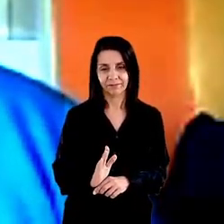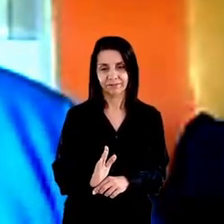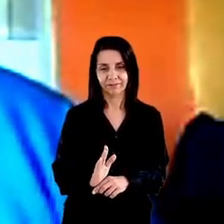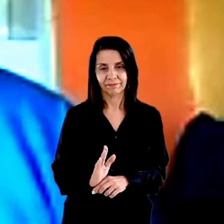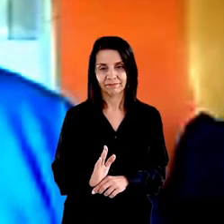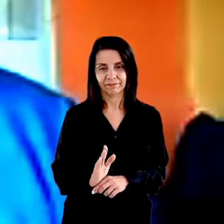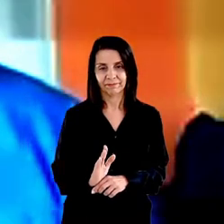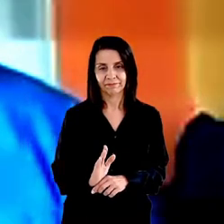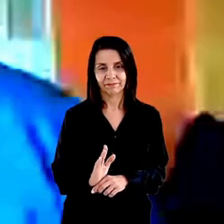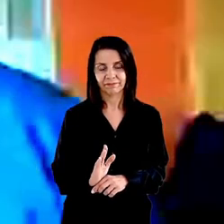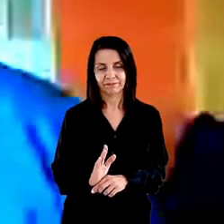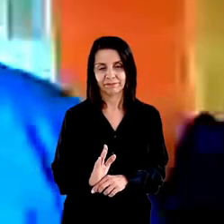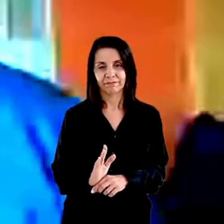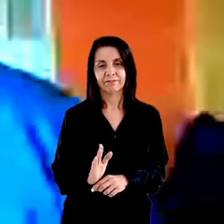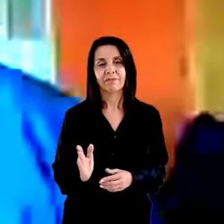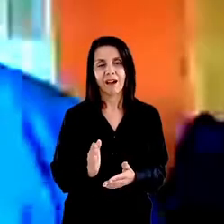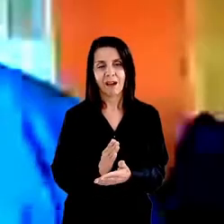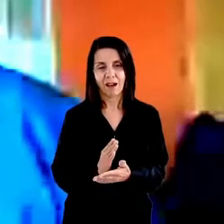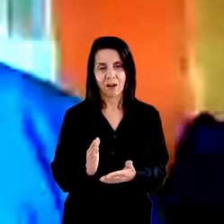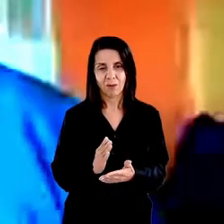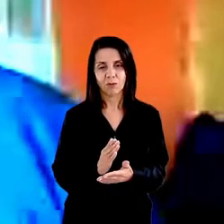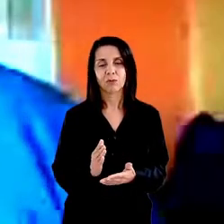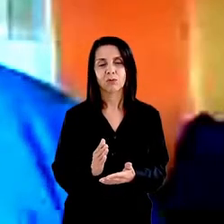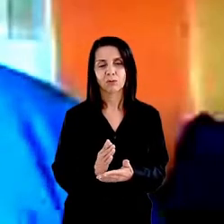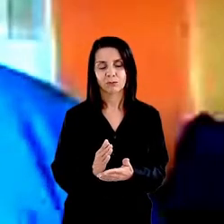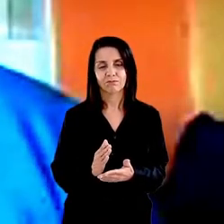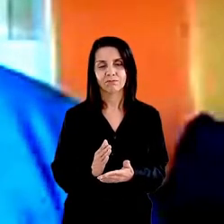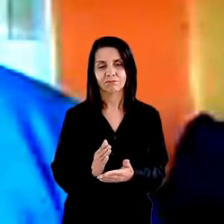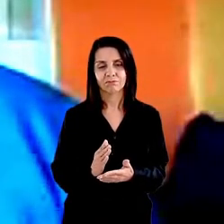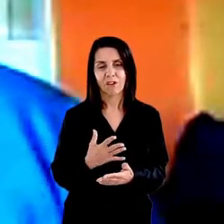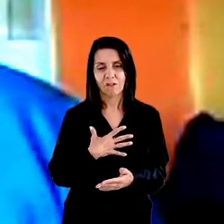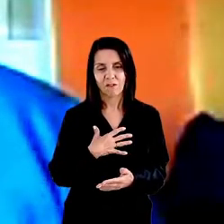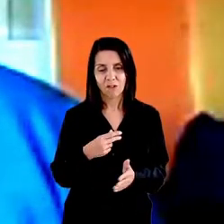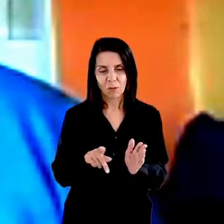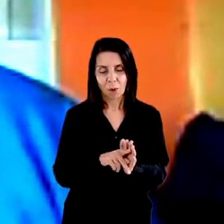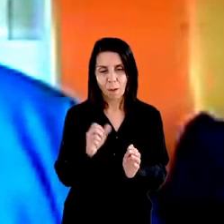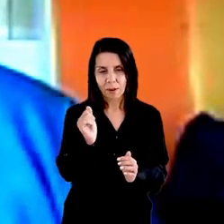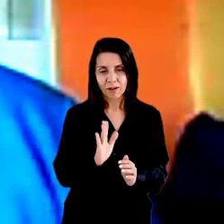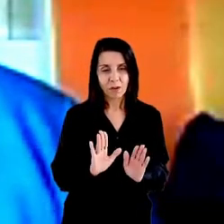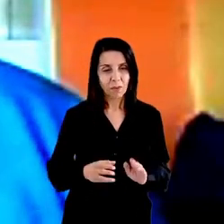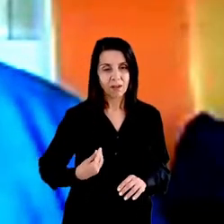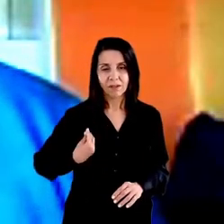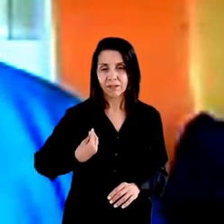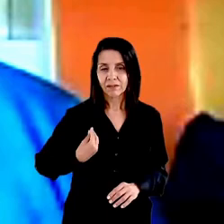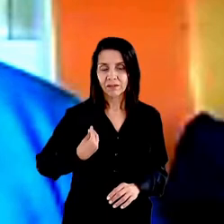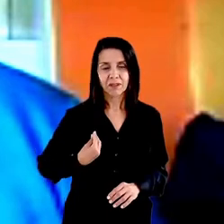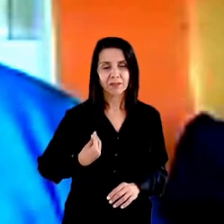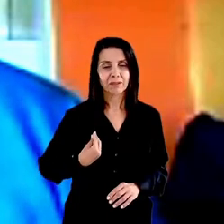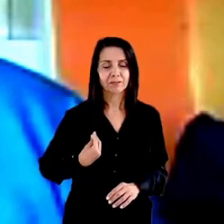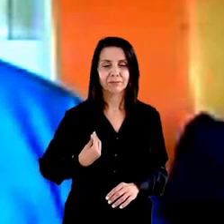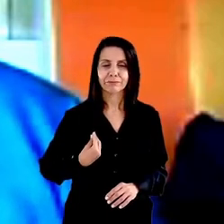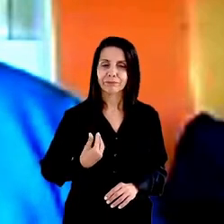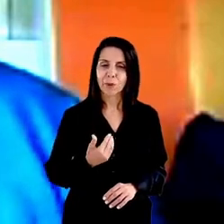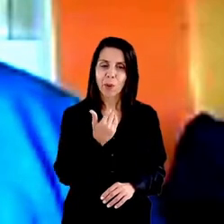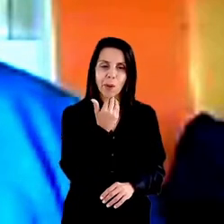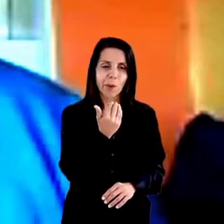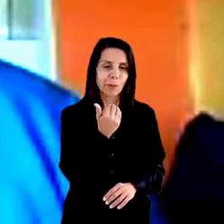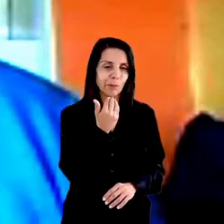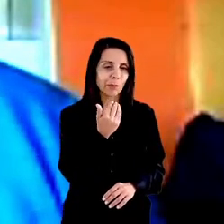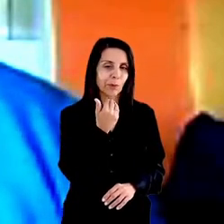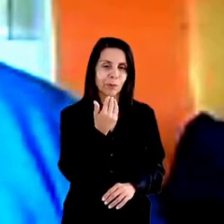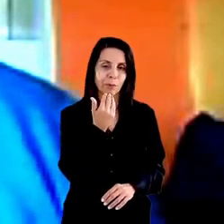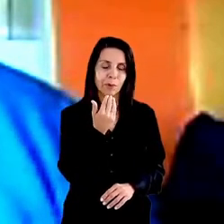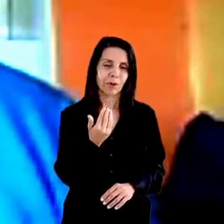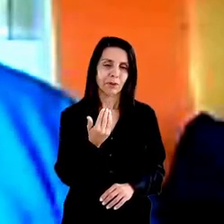mas que vivem nessa pátria, de nada ele está servindo. Não adianta produzir soja, não adianta produzir celulose,